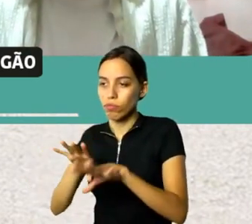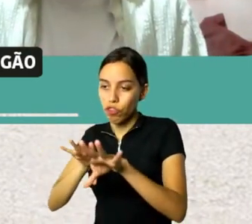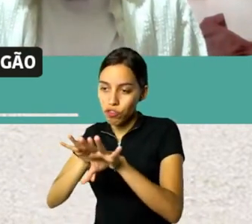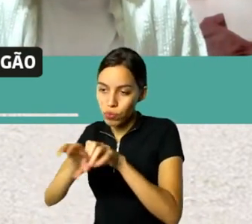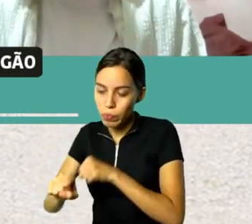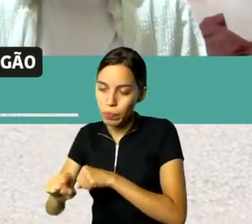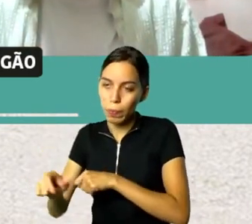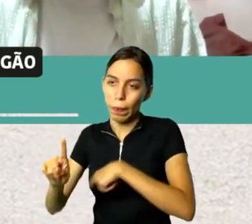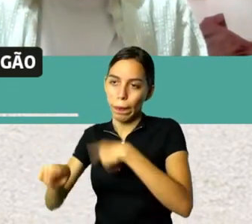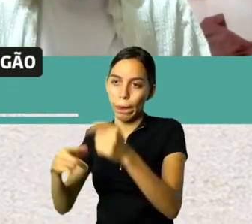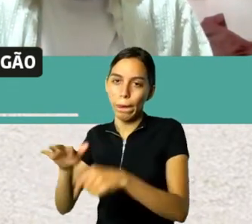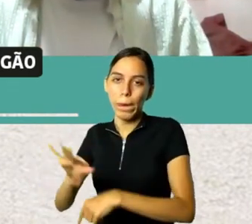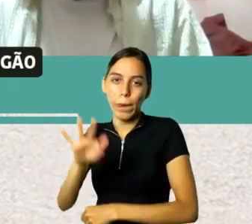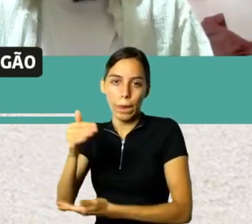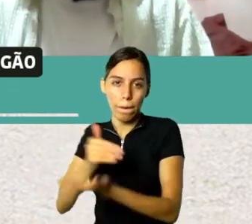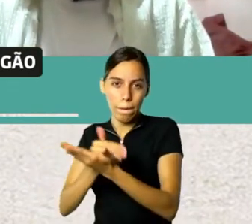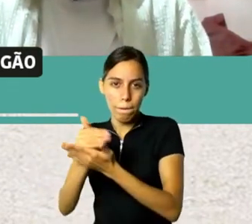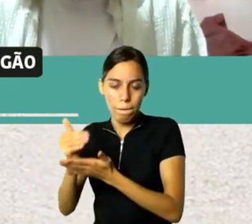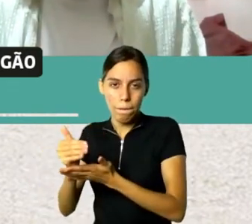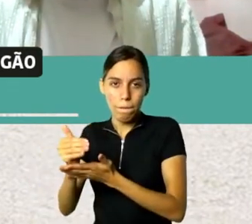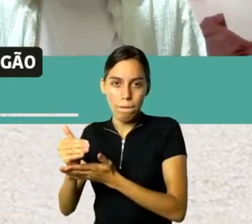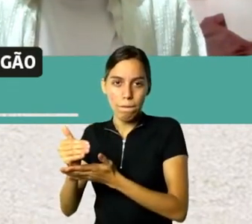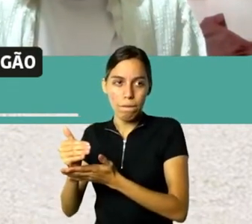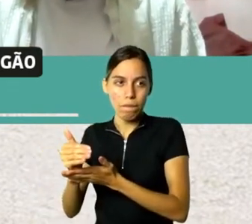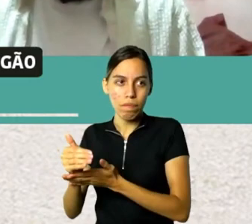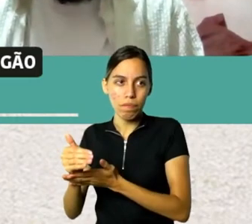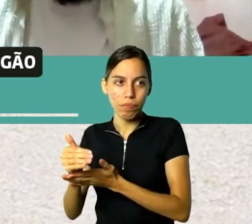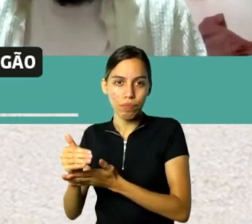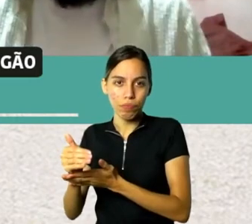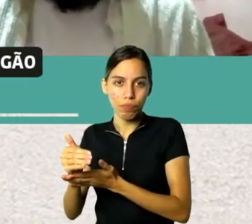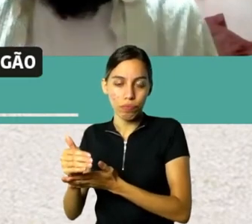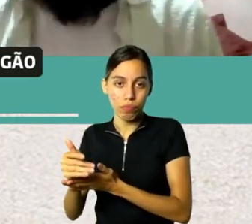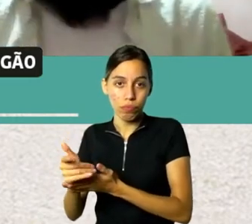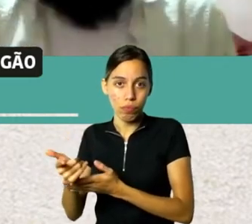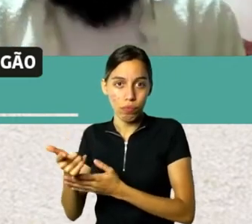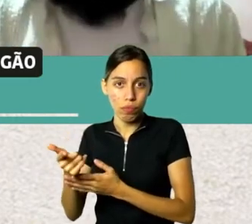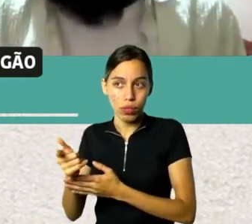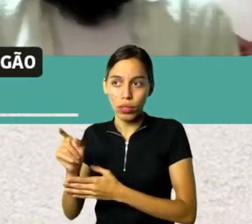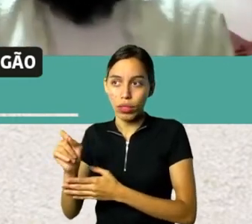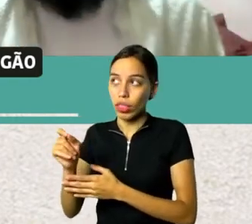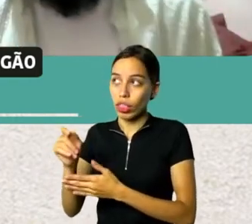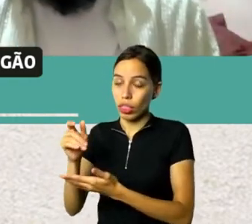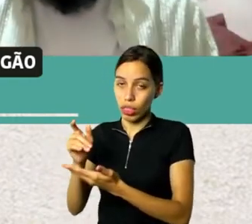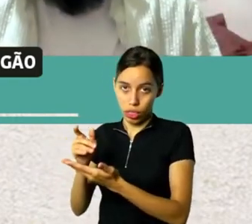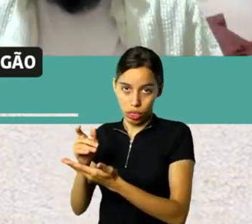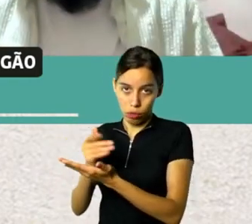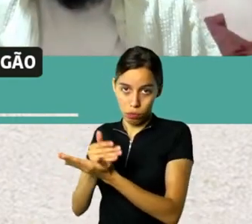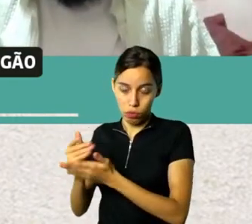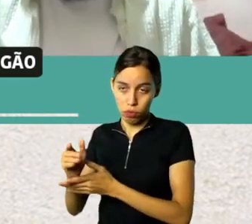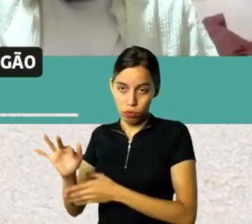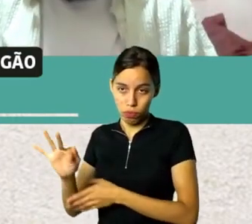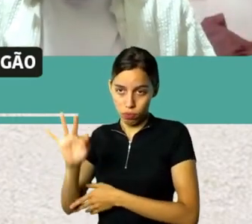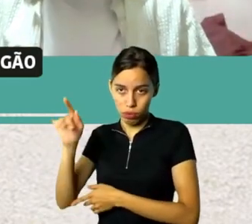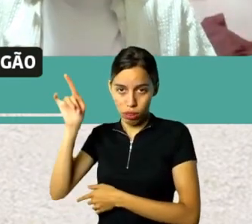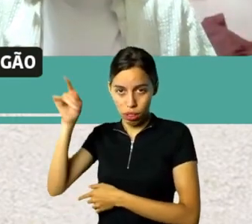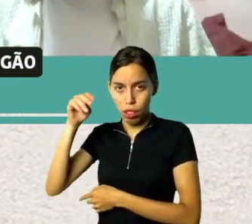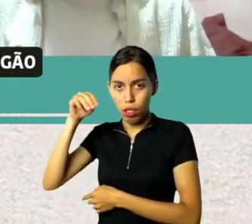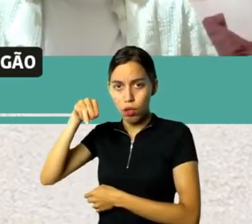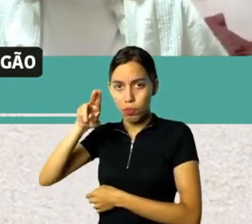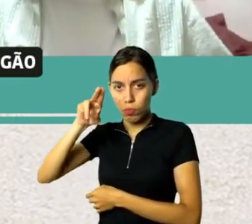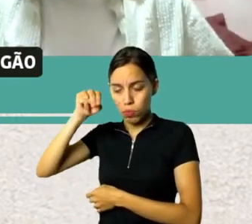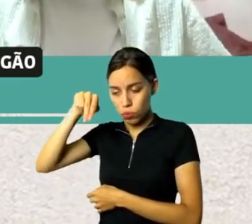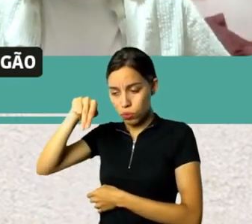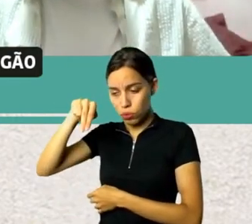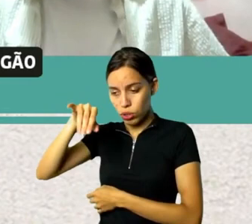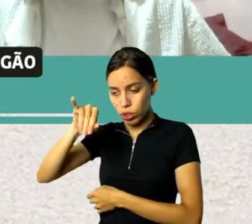ele fez vários períodos, mas ele não se formou em Munique, mas a bagagem que ele tinha era